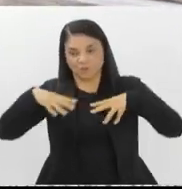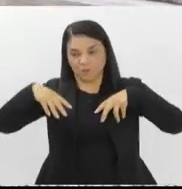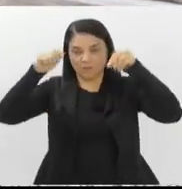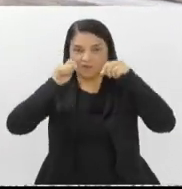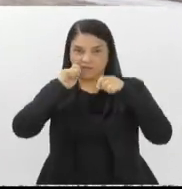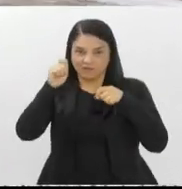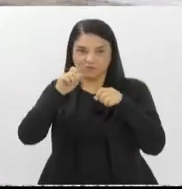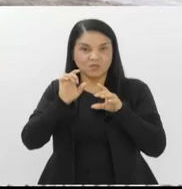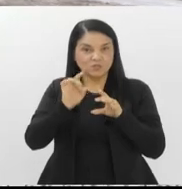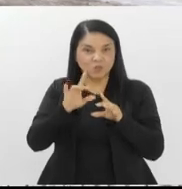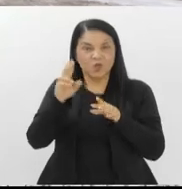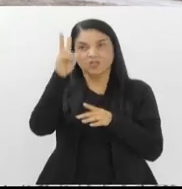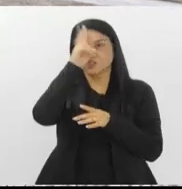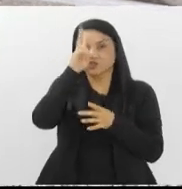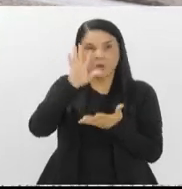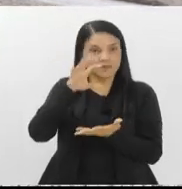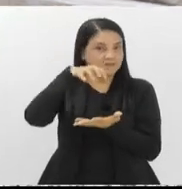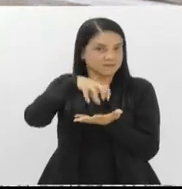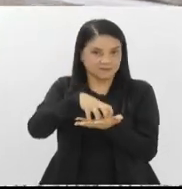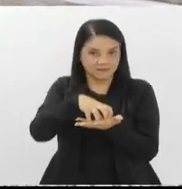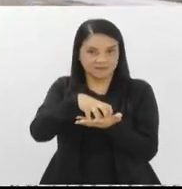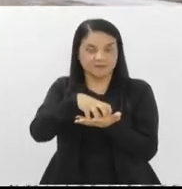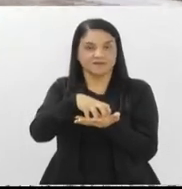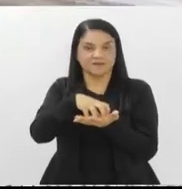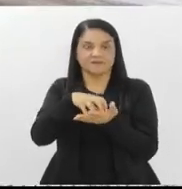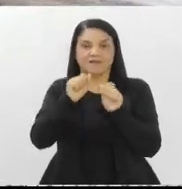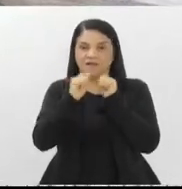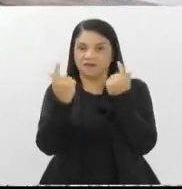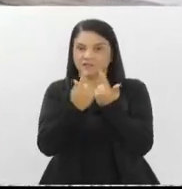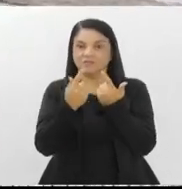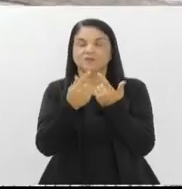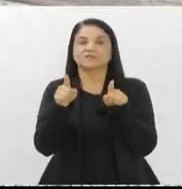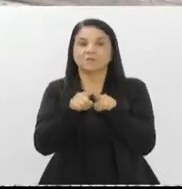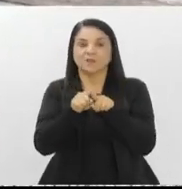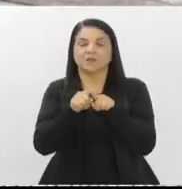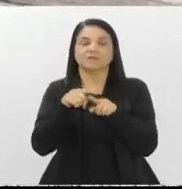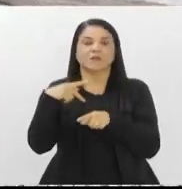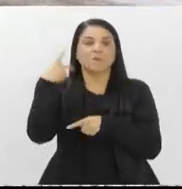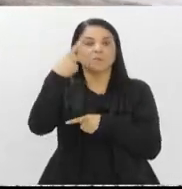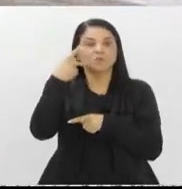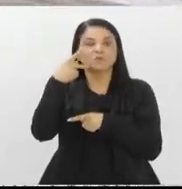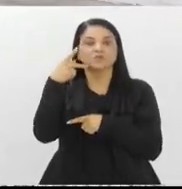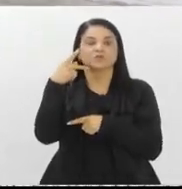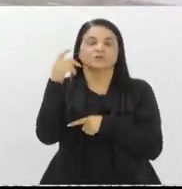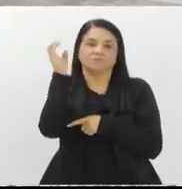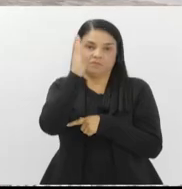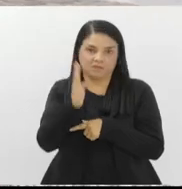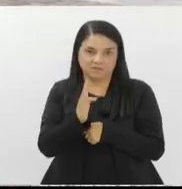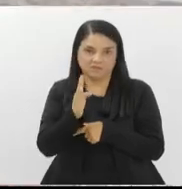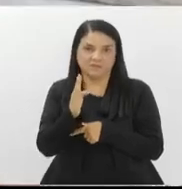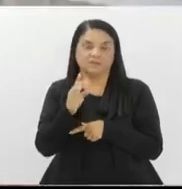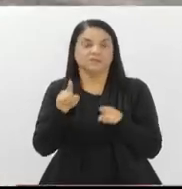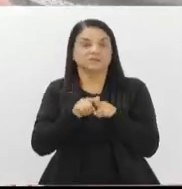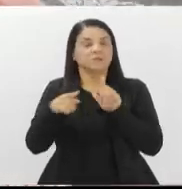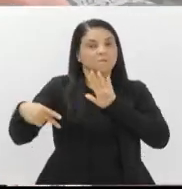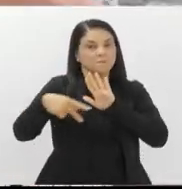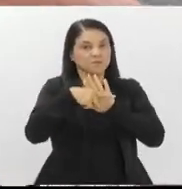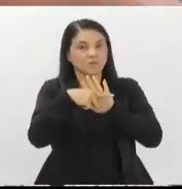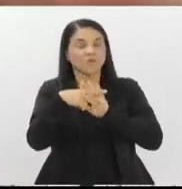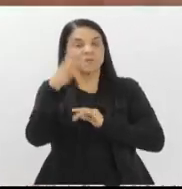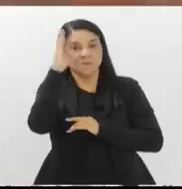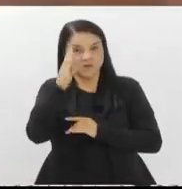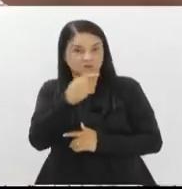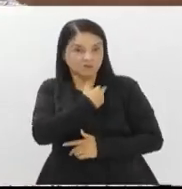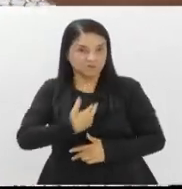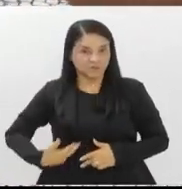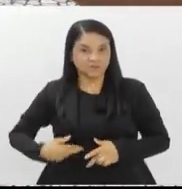histórica da Alerja, mas também é uma sede histórica do Parlamento Nacional. Então, esse livro aborda não só a história política do Brasil republicano, mas